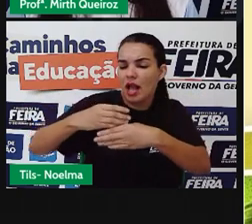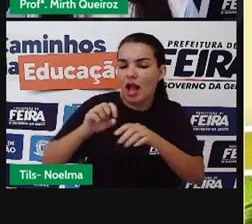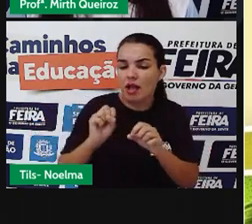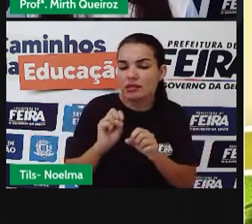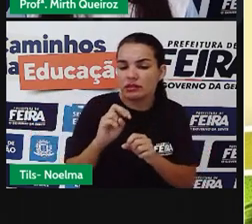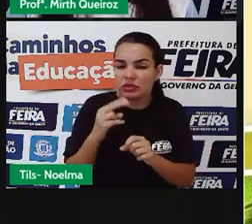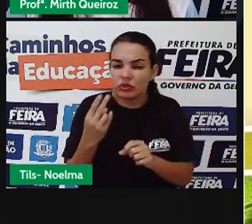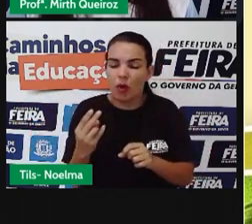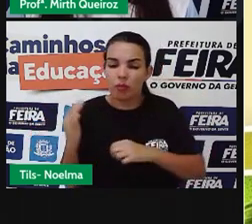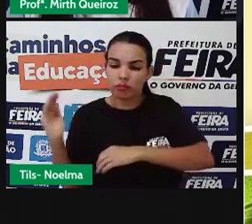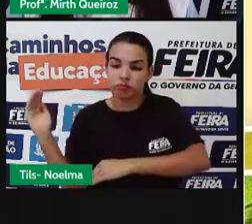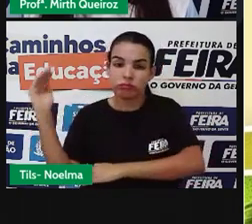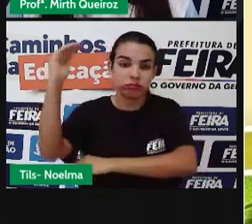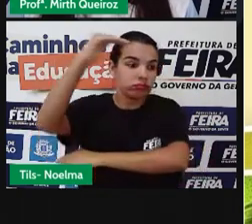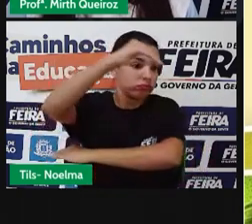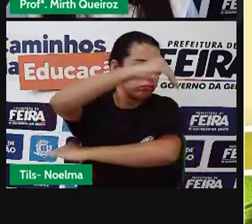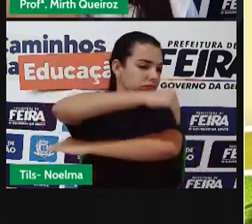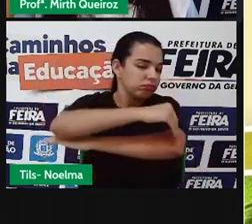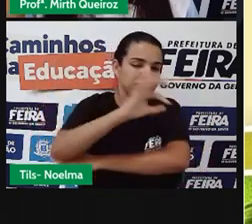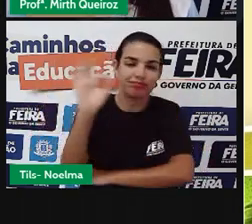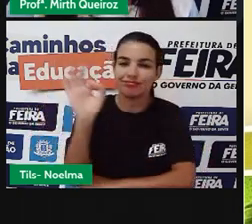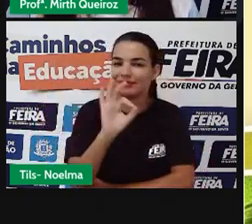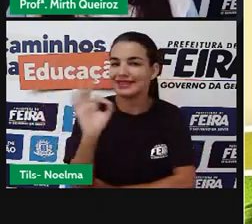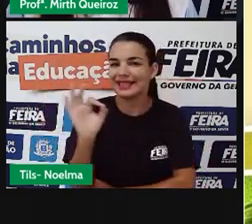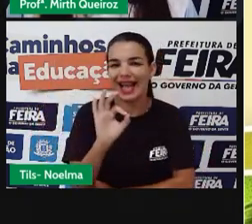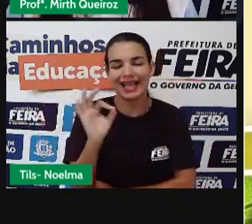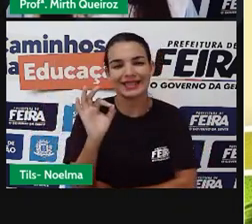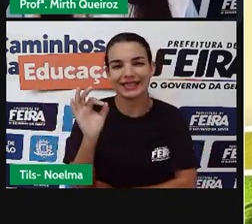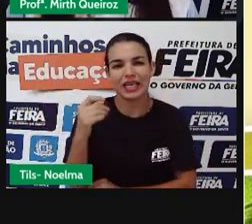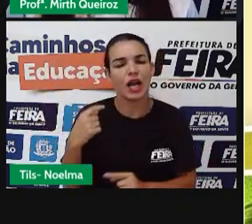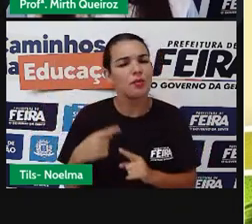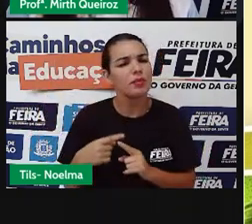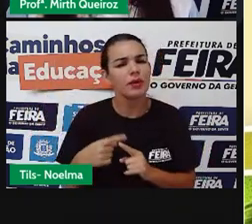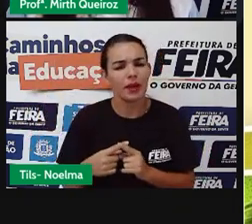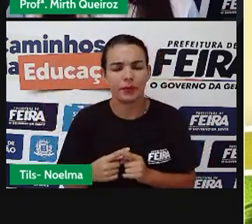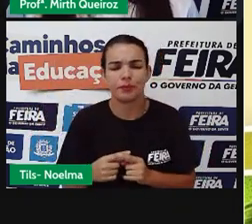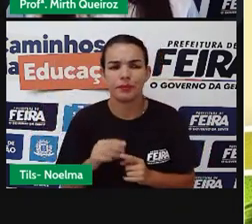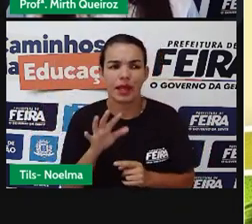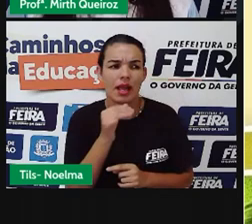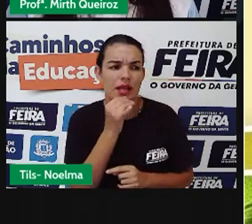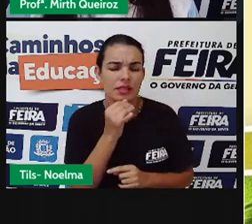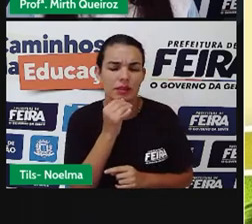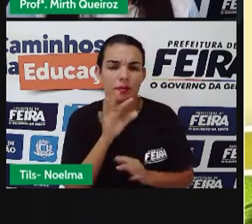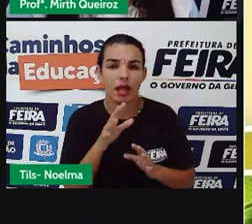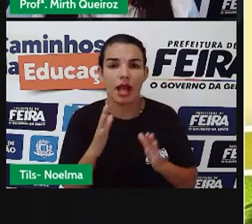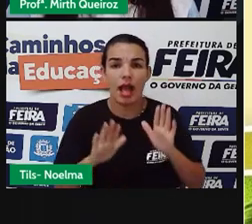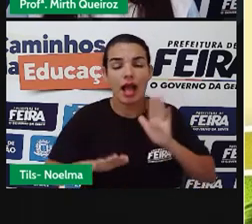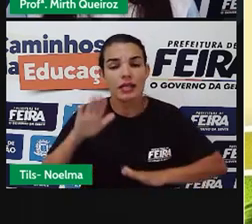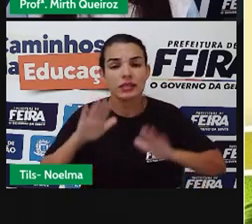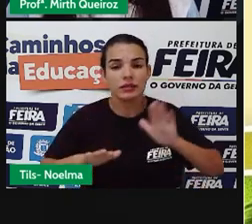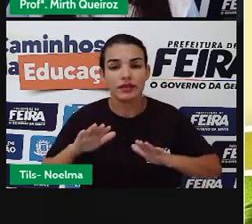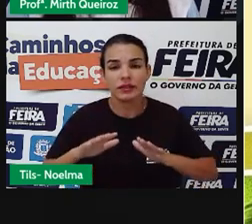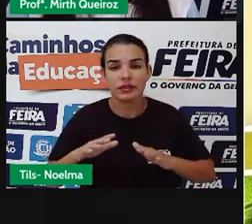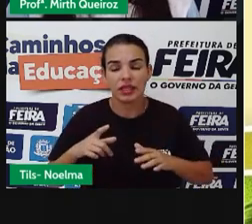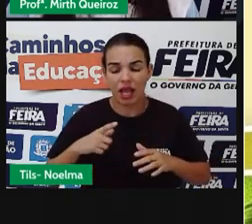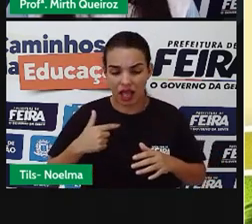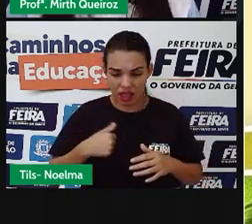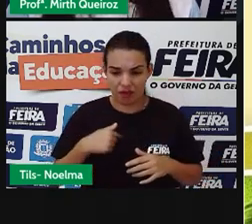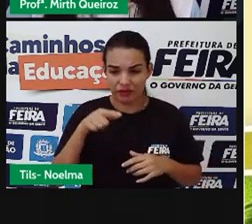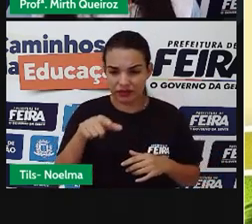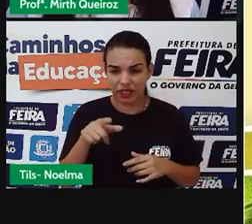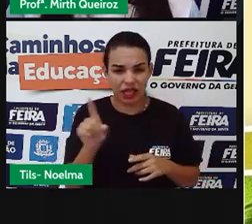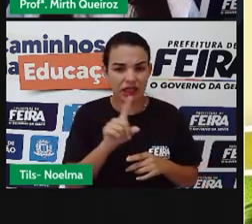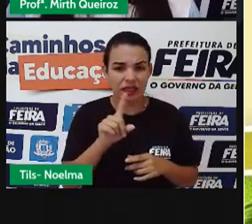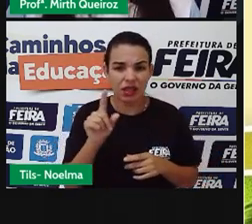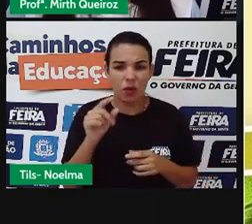que a gente se sente sozinho? Porque a gente, às vezes, cria um muro ali na nossa frente e não uma ponte para fazer com que as pessoas cheguem até a gente